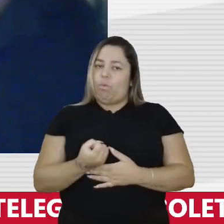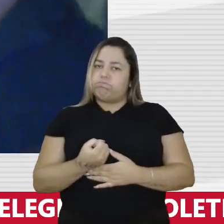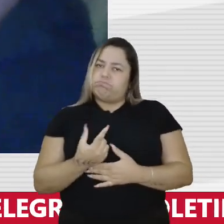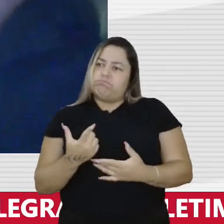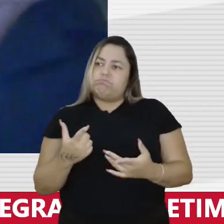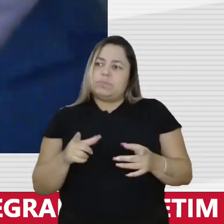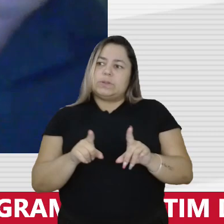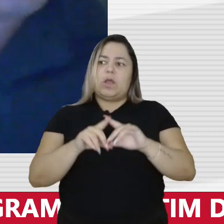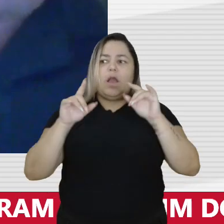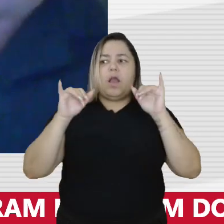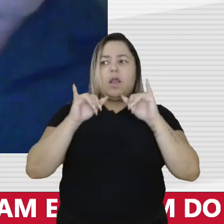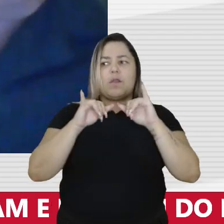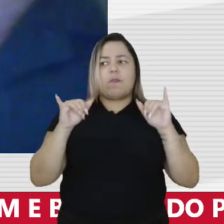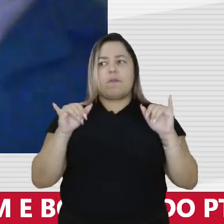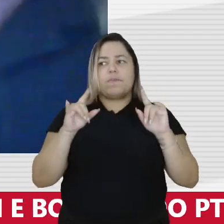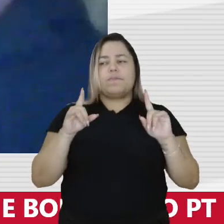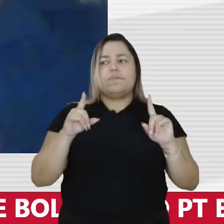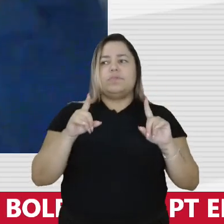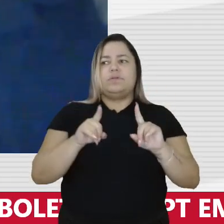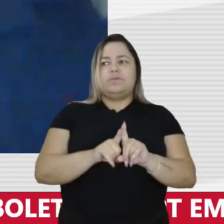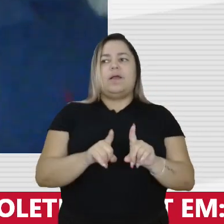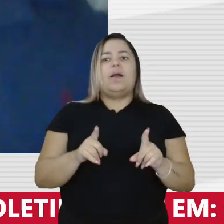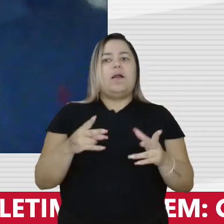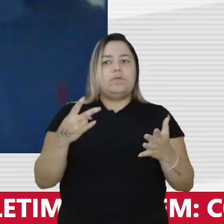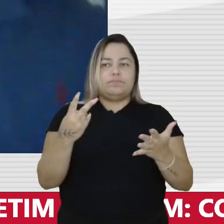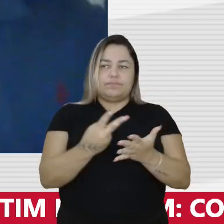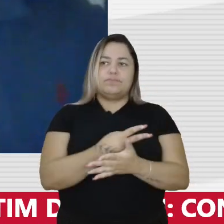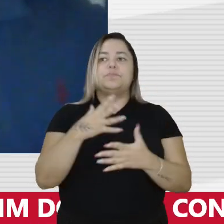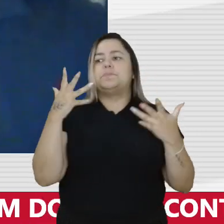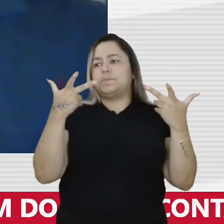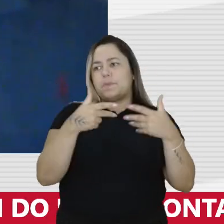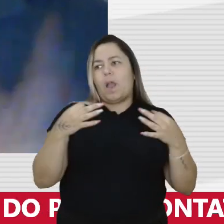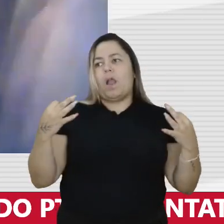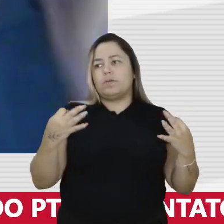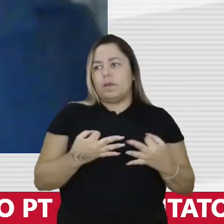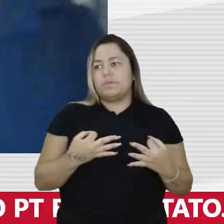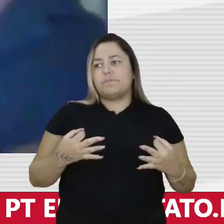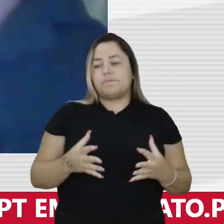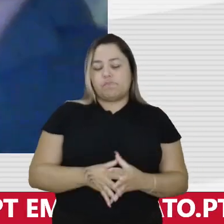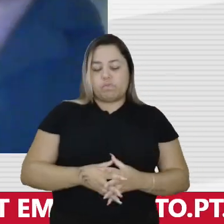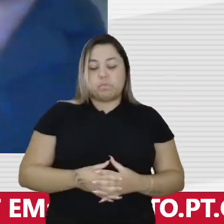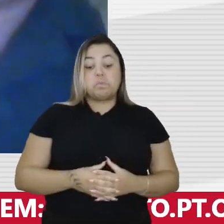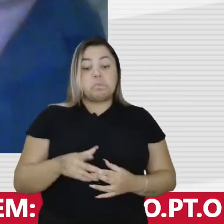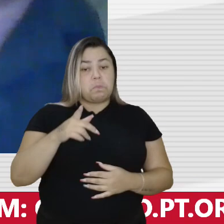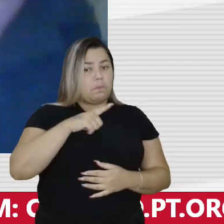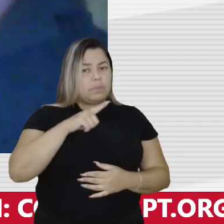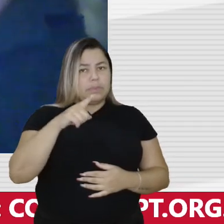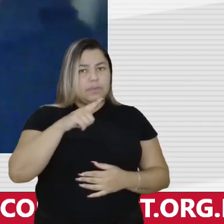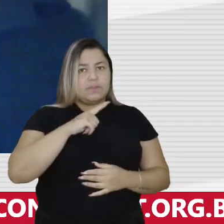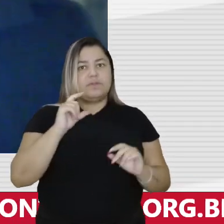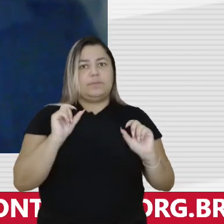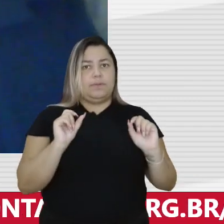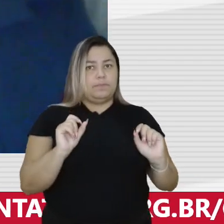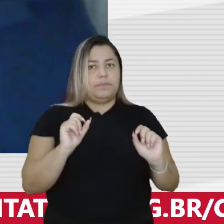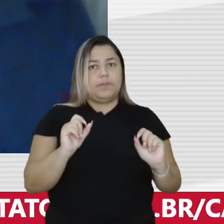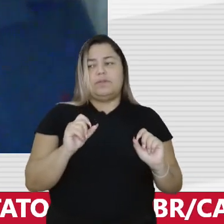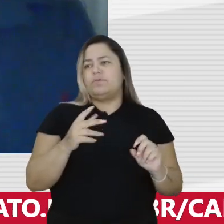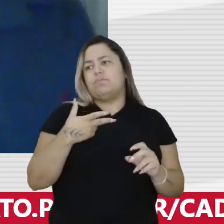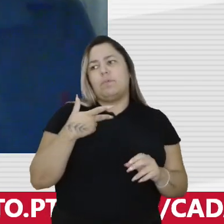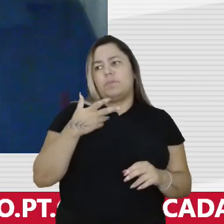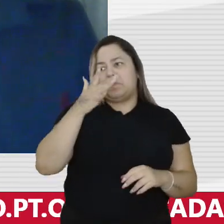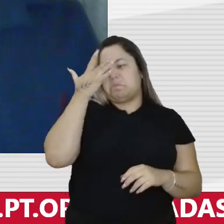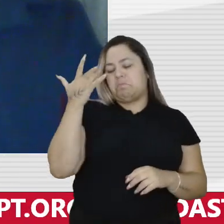ele já está servindo maravilhosamente. Mas existem cínicos que nem constrangidos